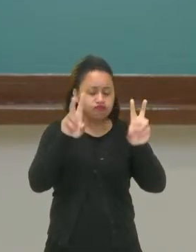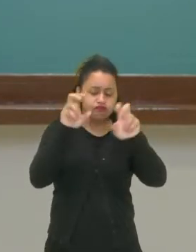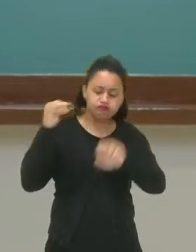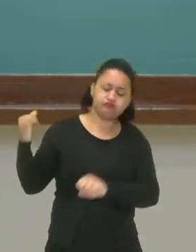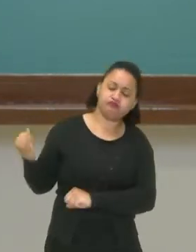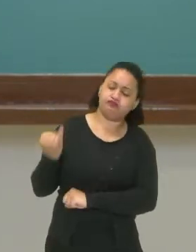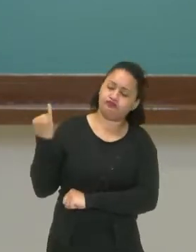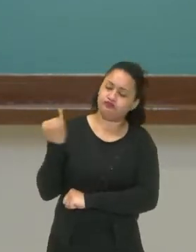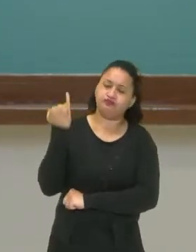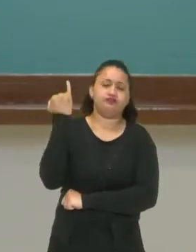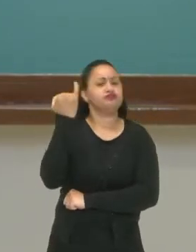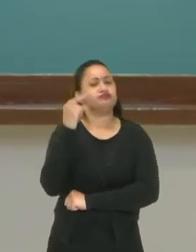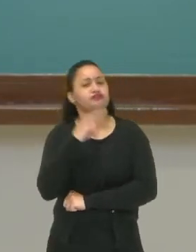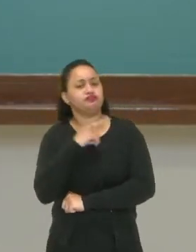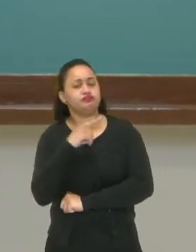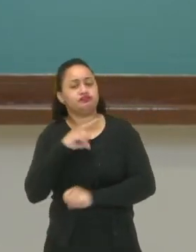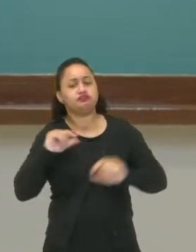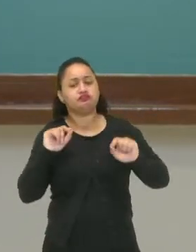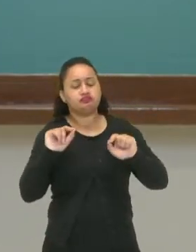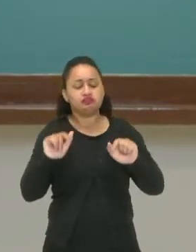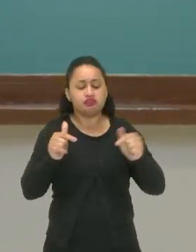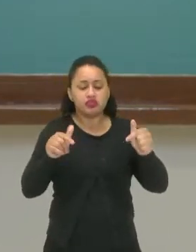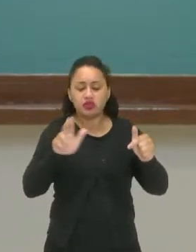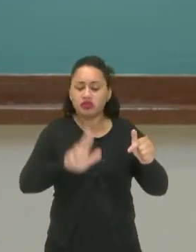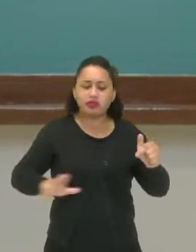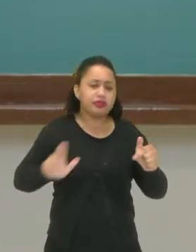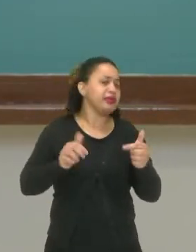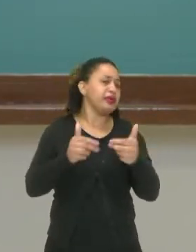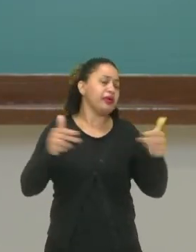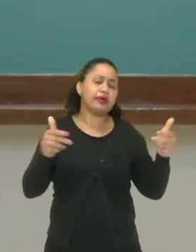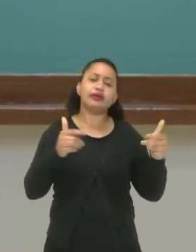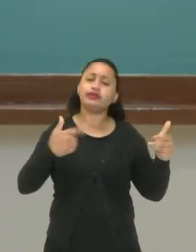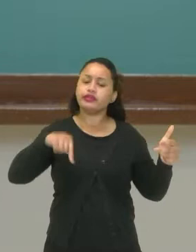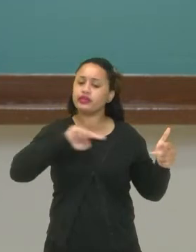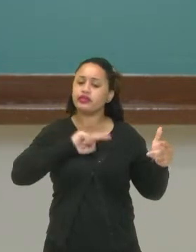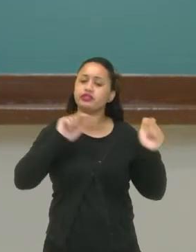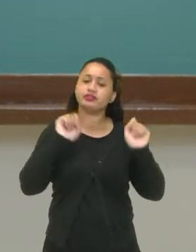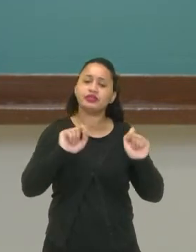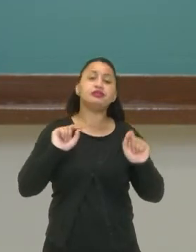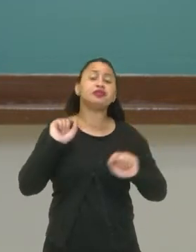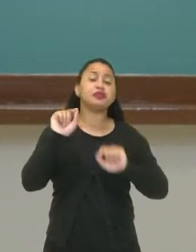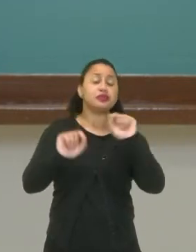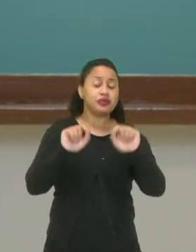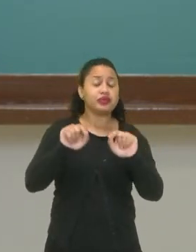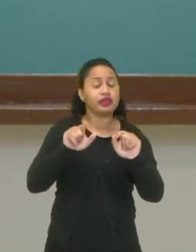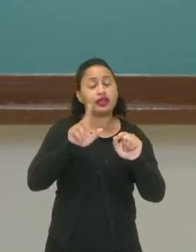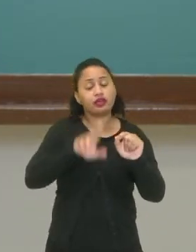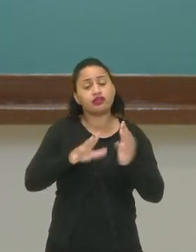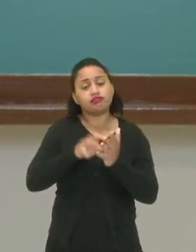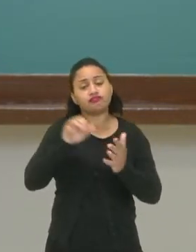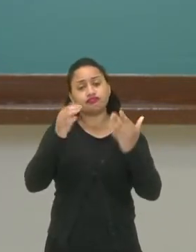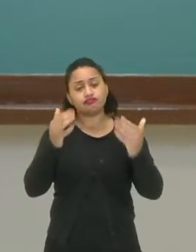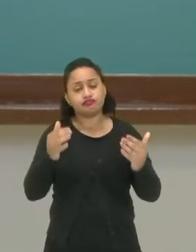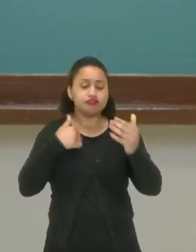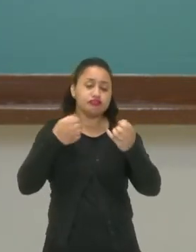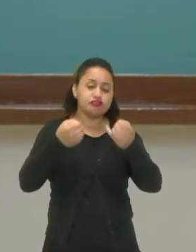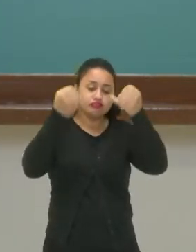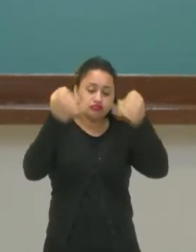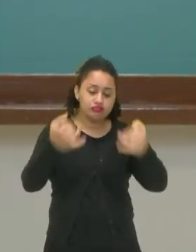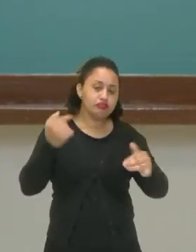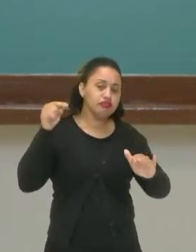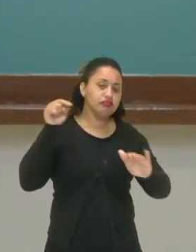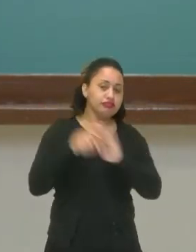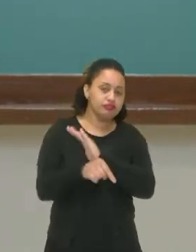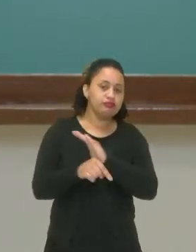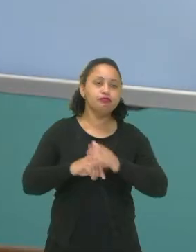importante para aplicações que a gente pode utilizar, o que a gente chama de geometria analítica, a gente já vai esclarecer ainda melhor.